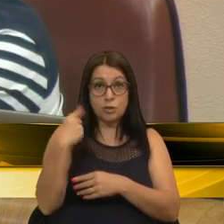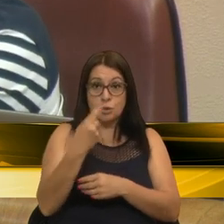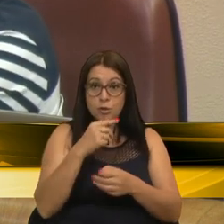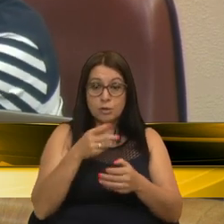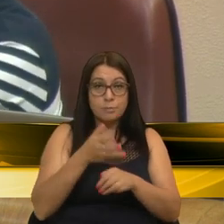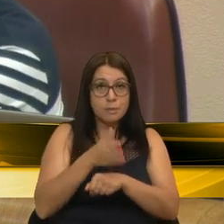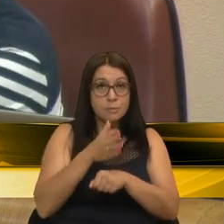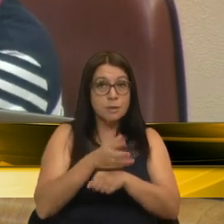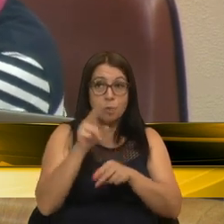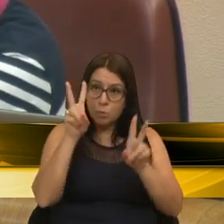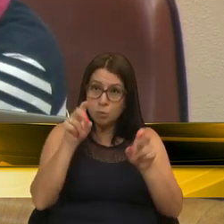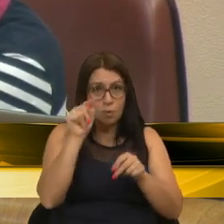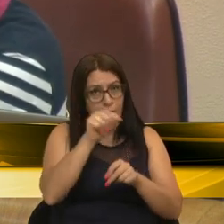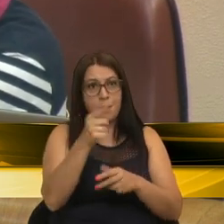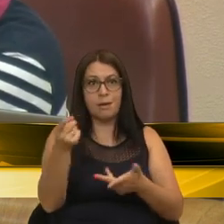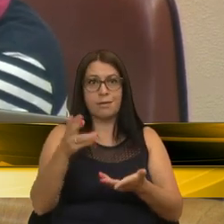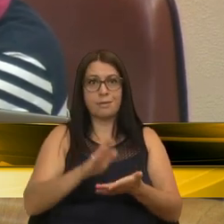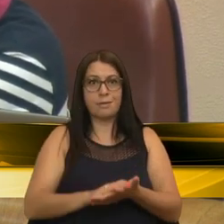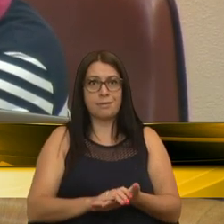podemos levar para lá, é esse.